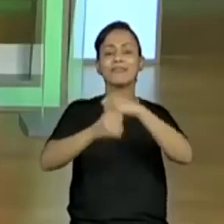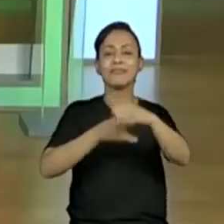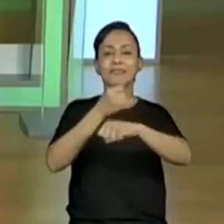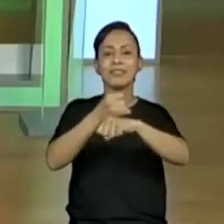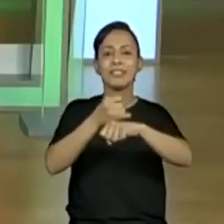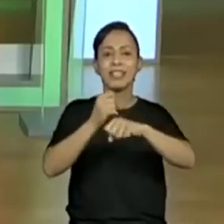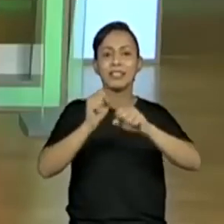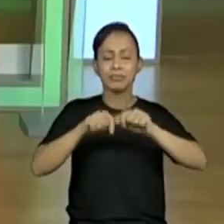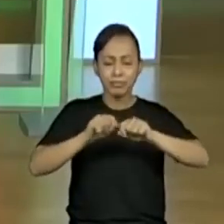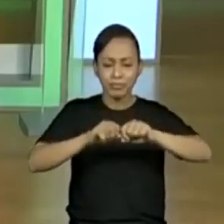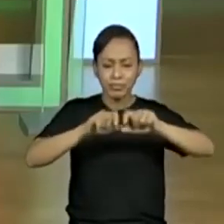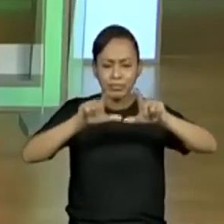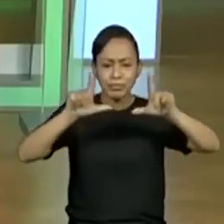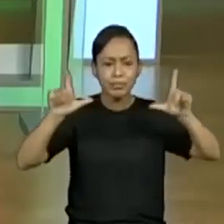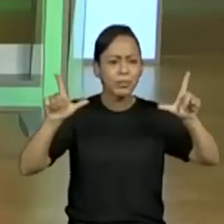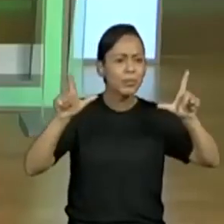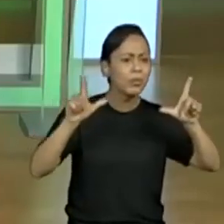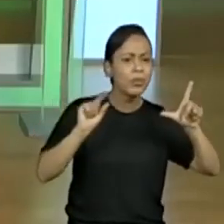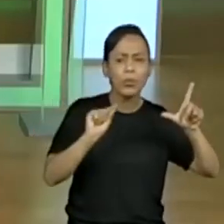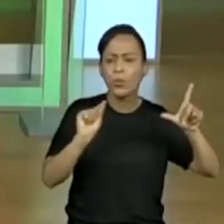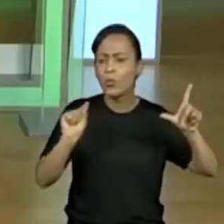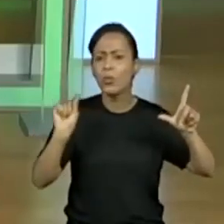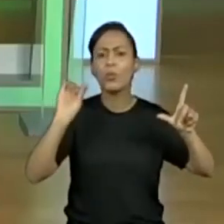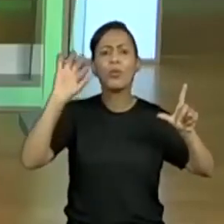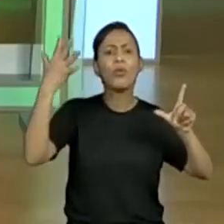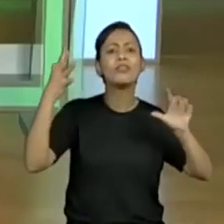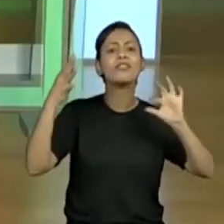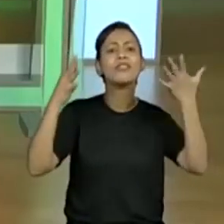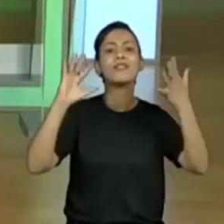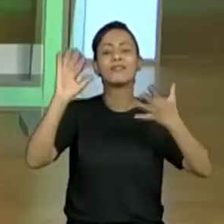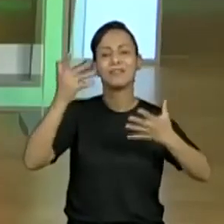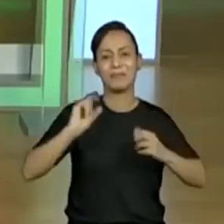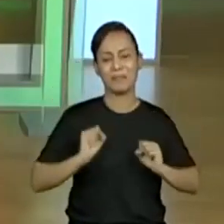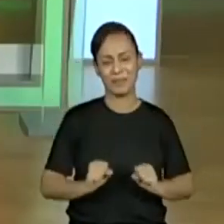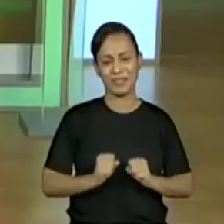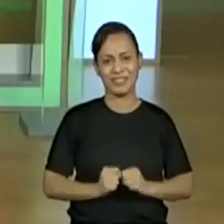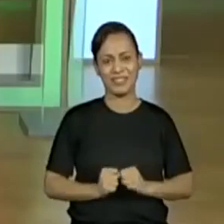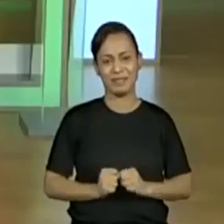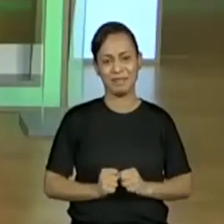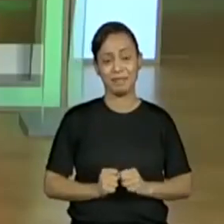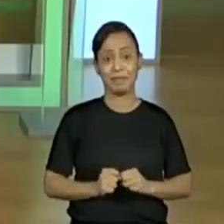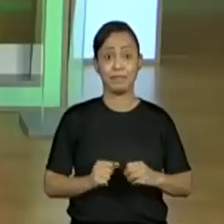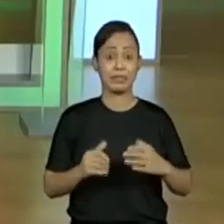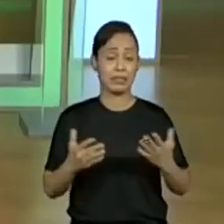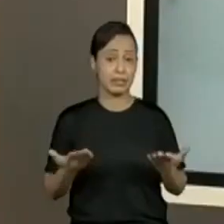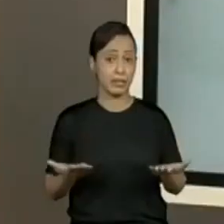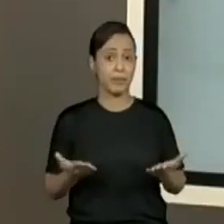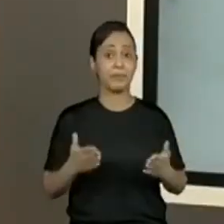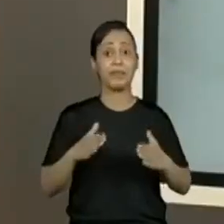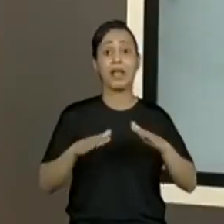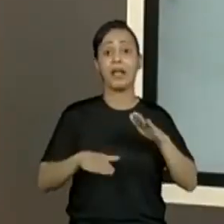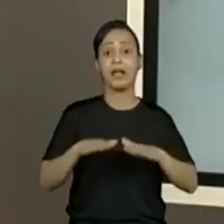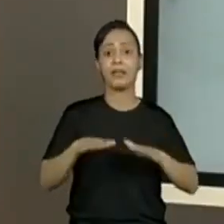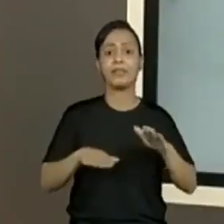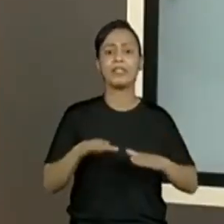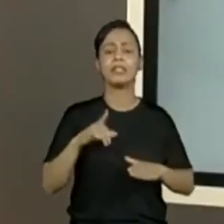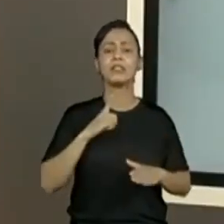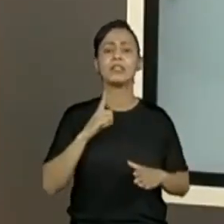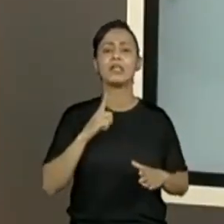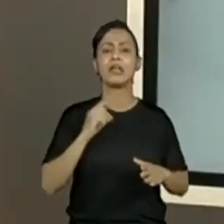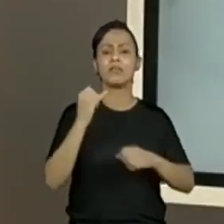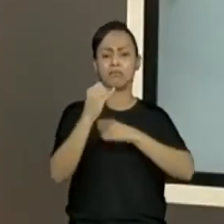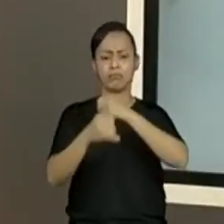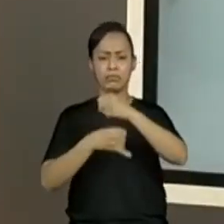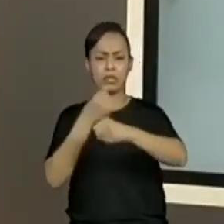notícias daquele dia, das coisas que estão acontecendo. Sim, notícias que acontecem em outros abandos, não necessariamente na banca ter aquela notícia,